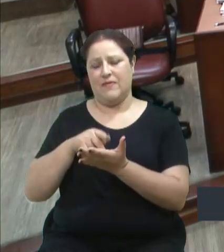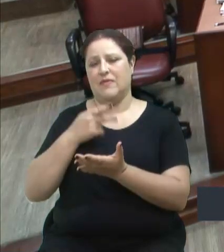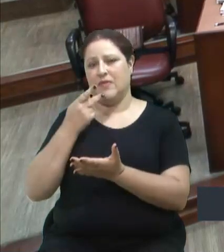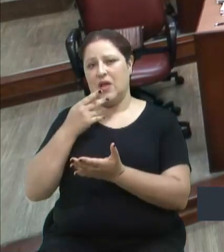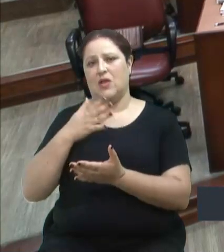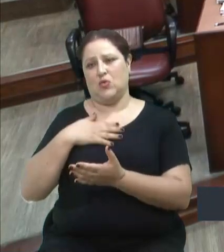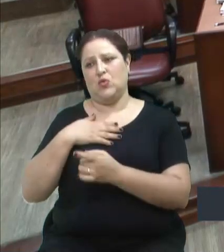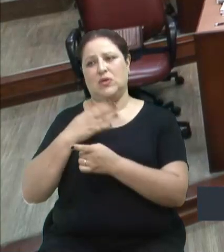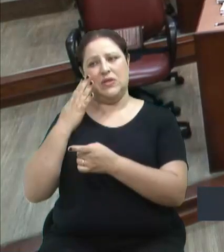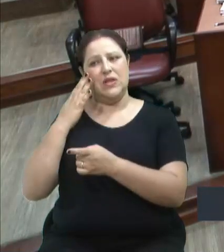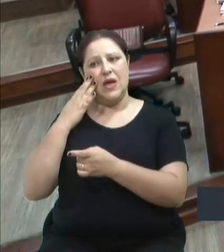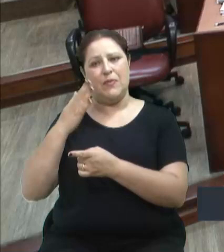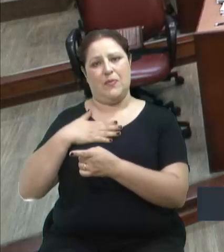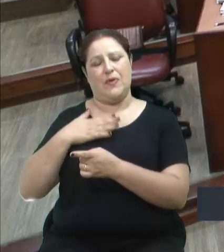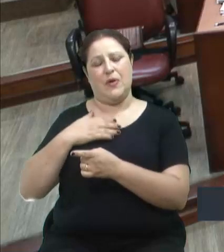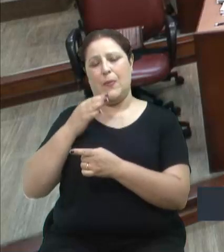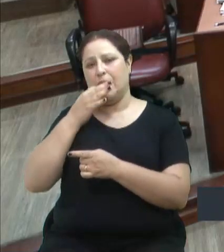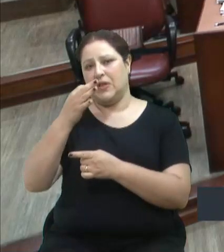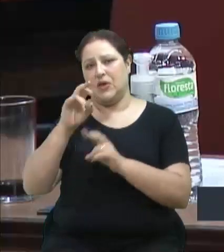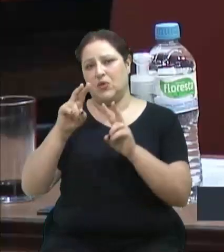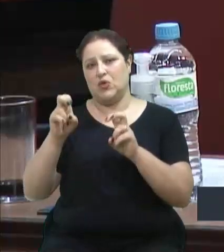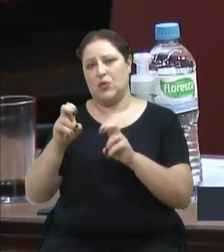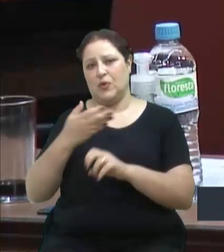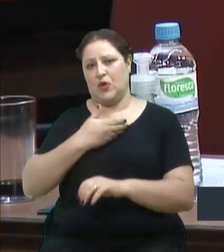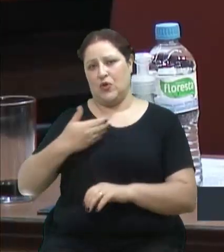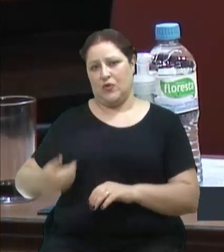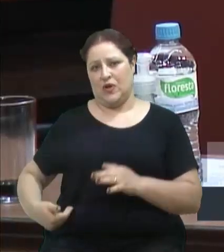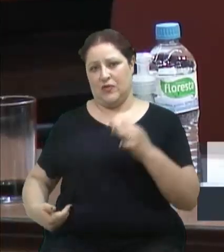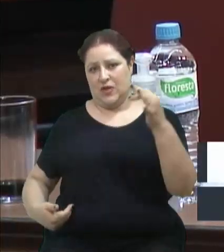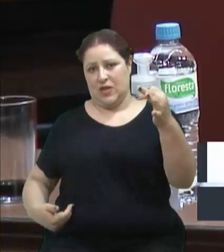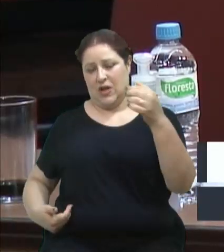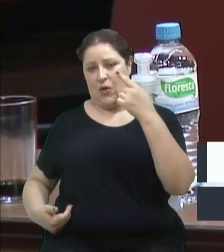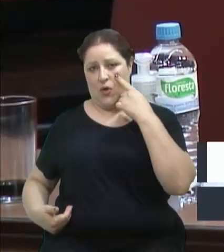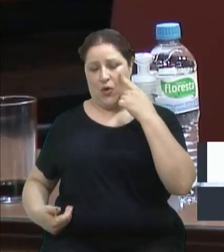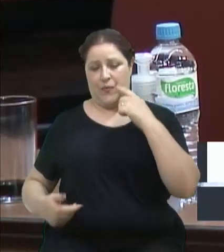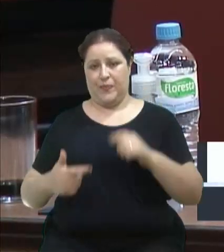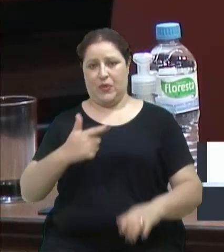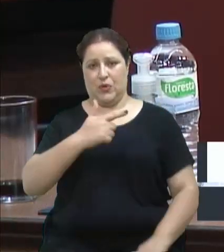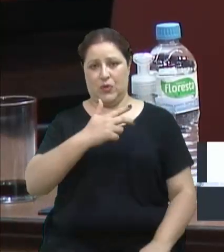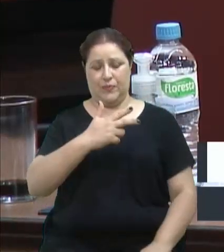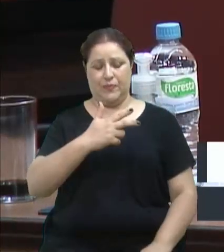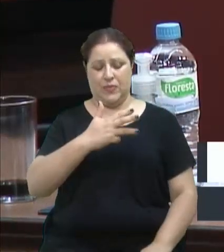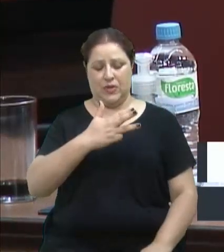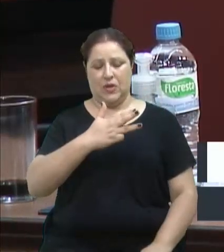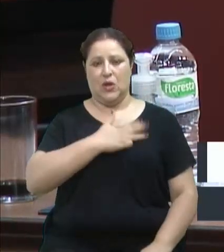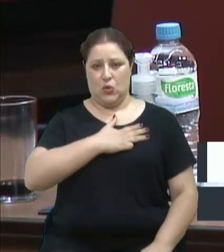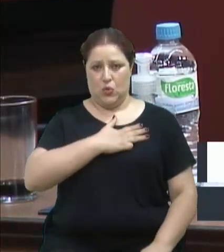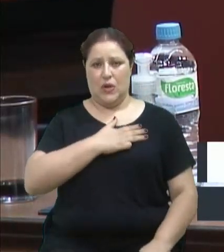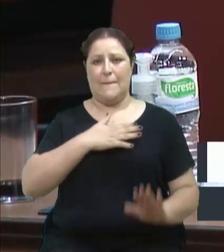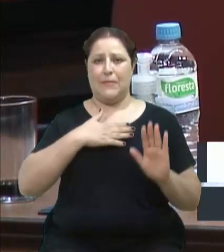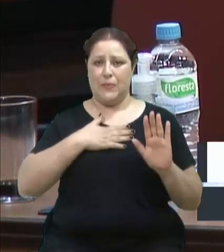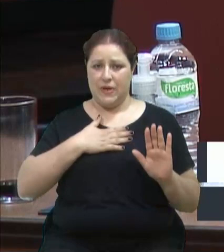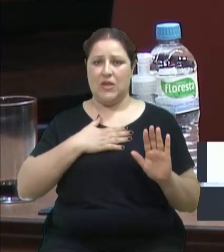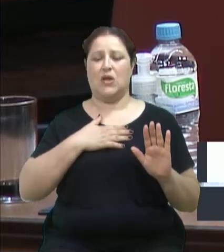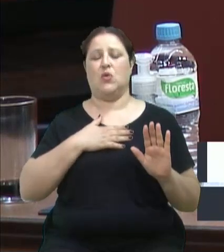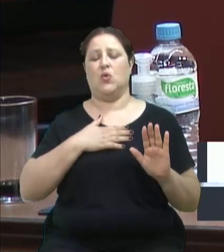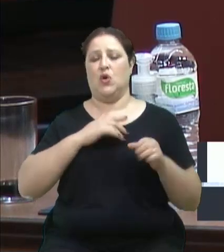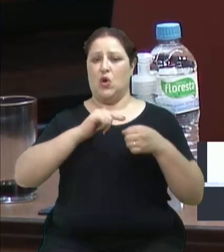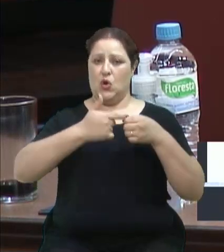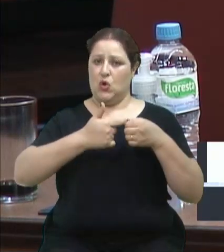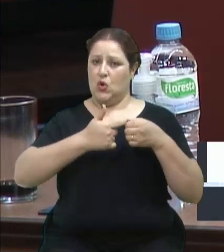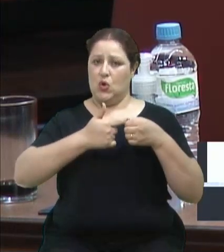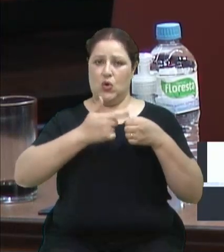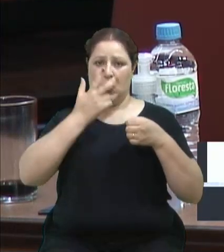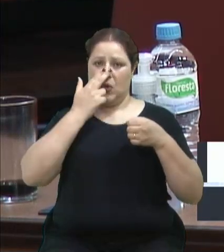posicionamento em nível do governo federal. O Lula prometeu manter o preço do combustível nesse valor, prometeu, né?